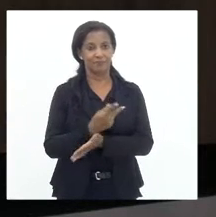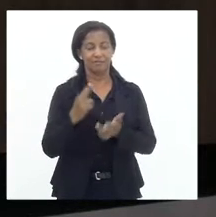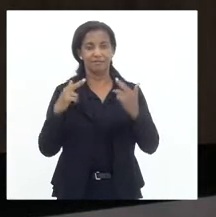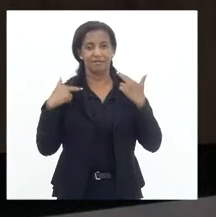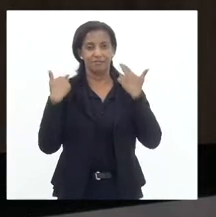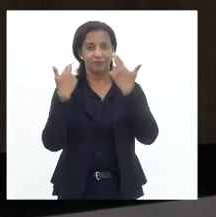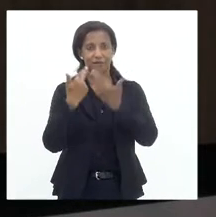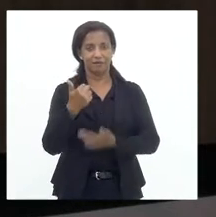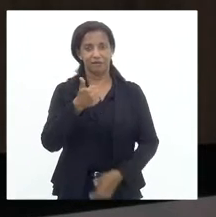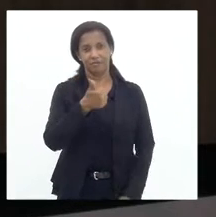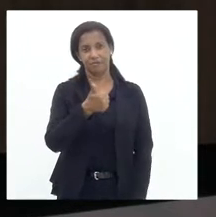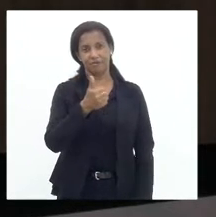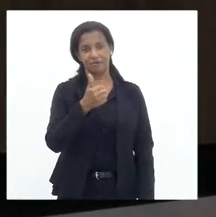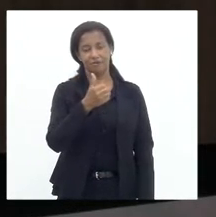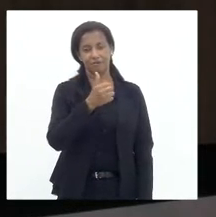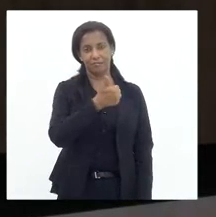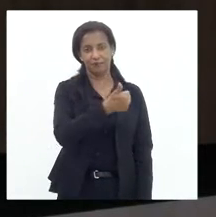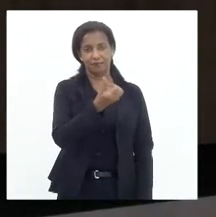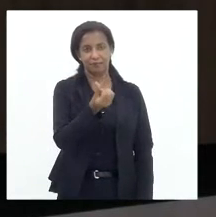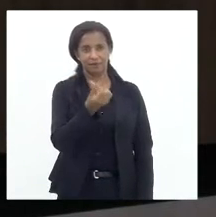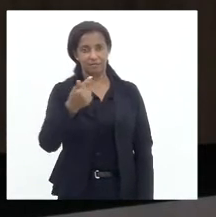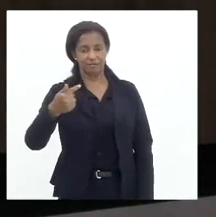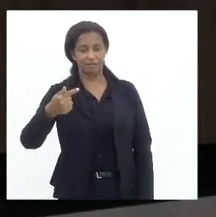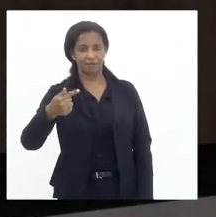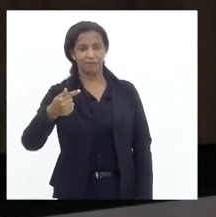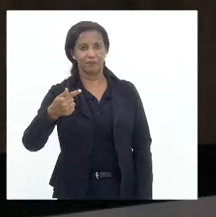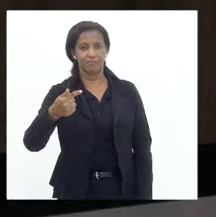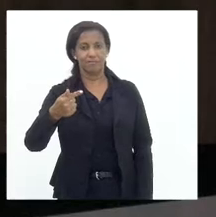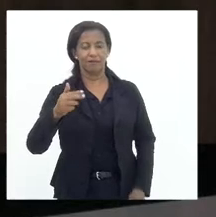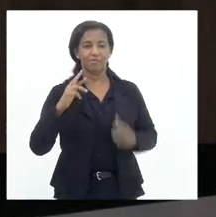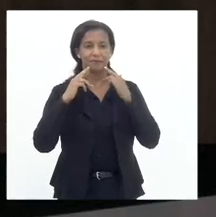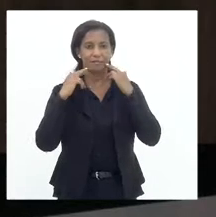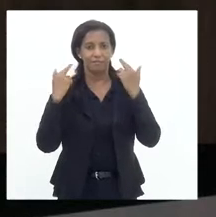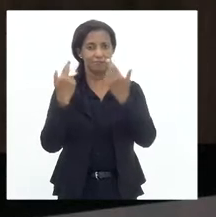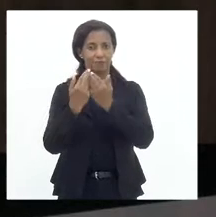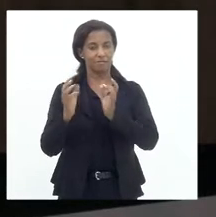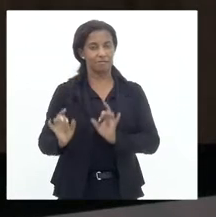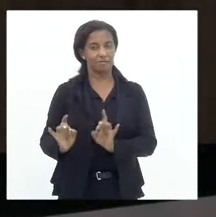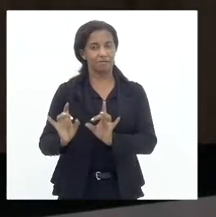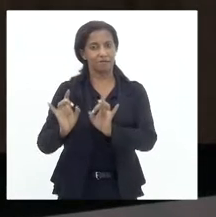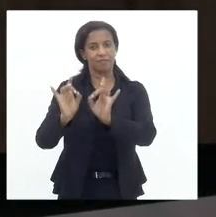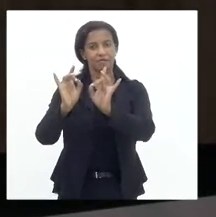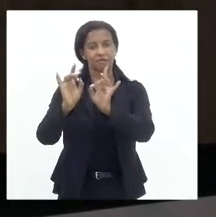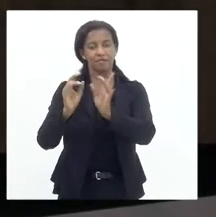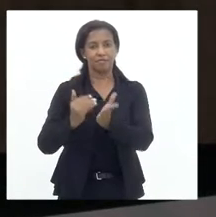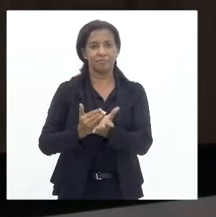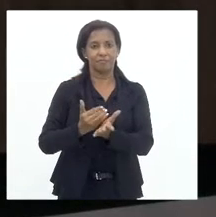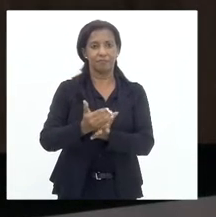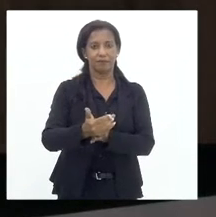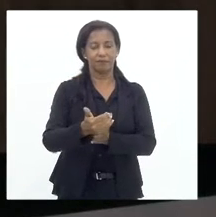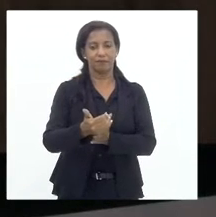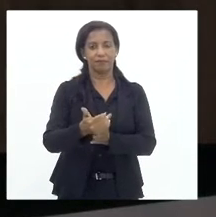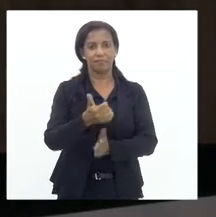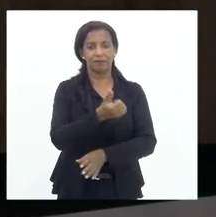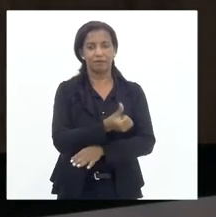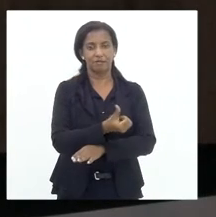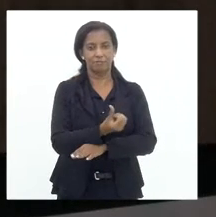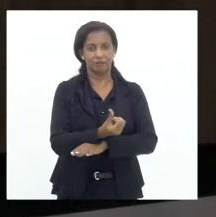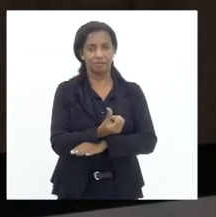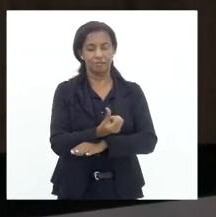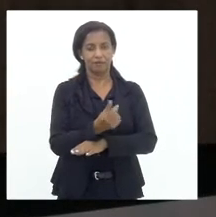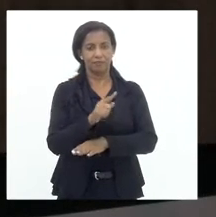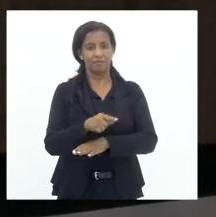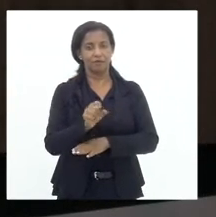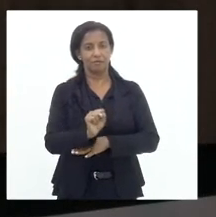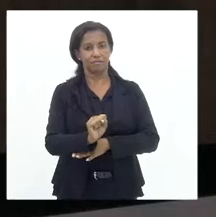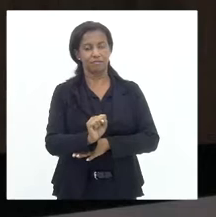na 167ª sessão extraordinária, que, iniciada às 16 horas e 8